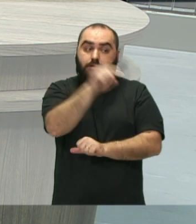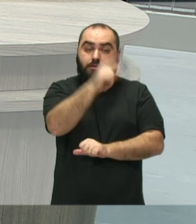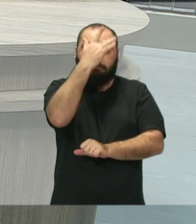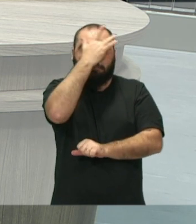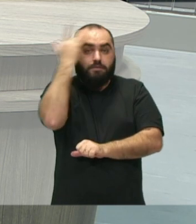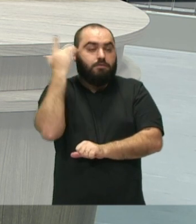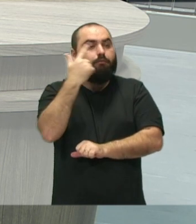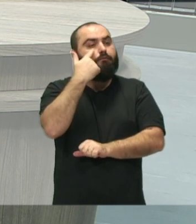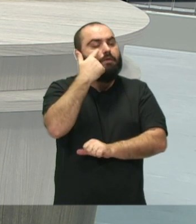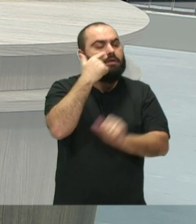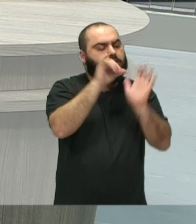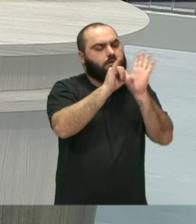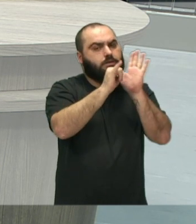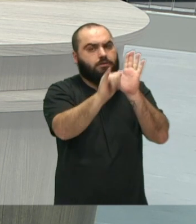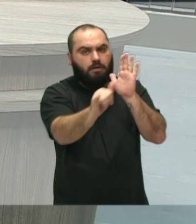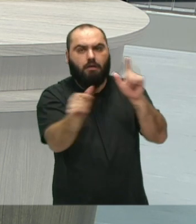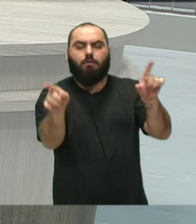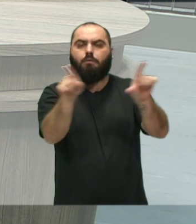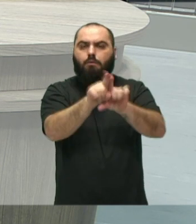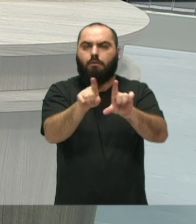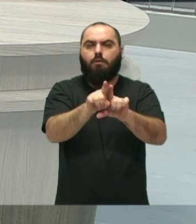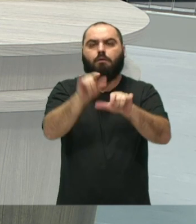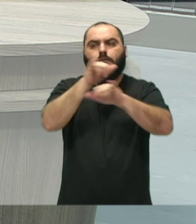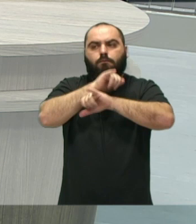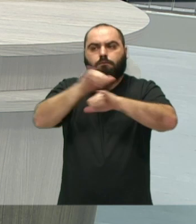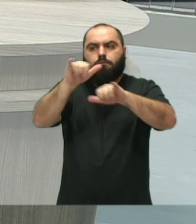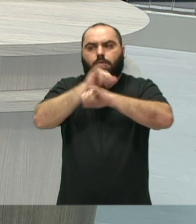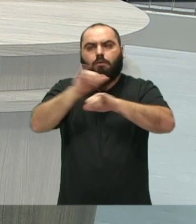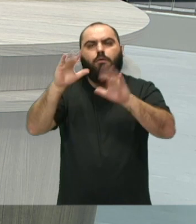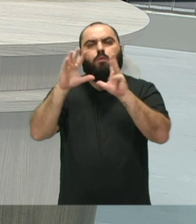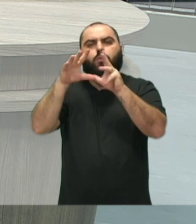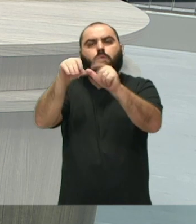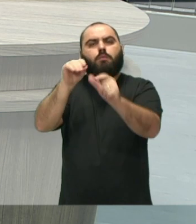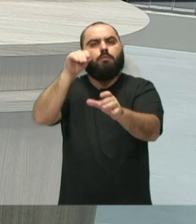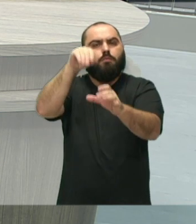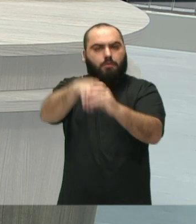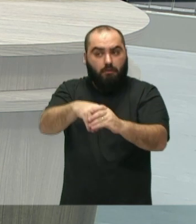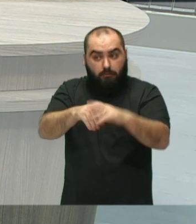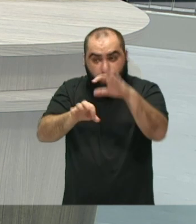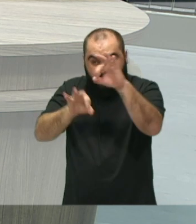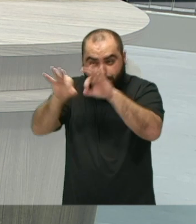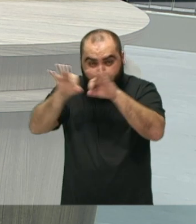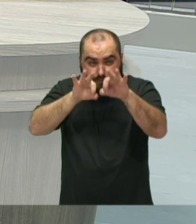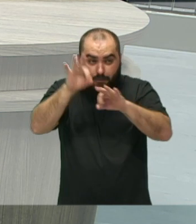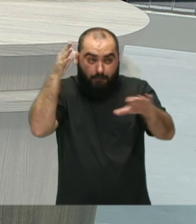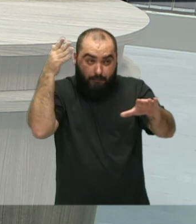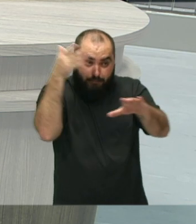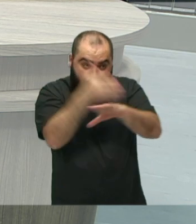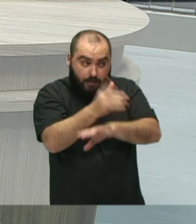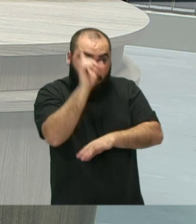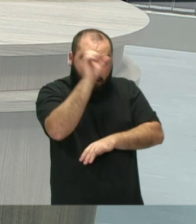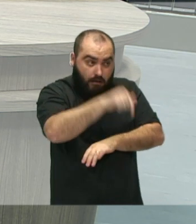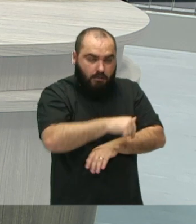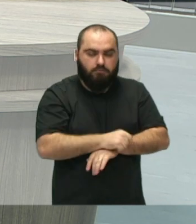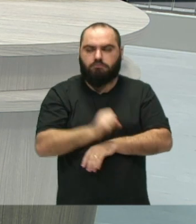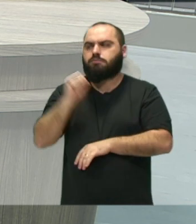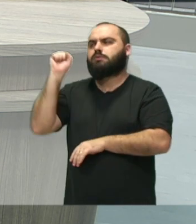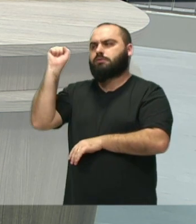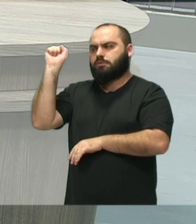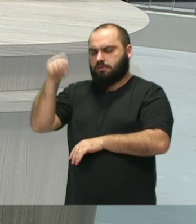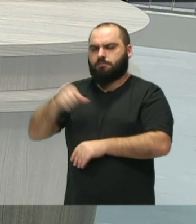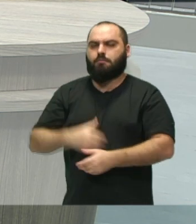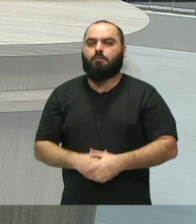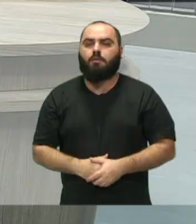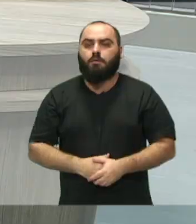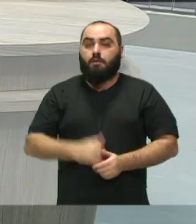edital e também as notícias que envolvem o Conservatório e daí planejar a sua participação no processo. Exatamente. Até, para quem já